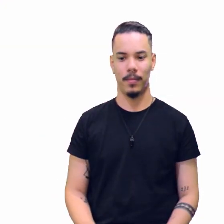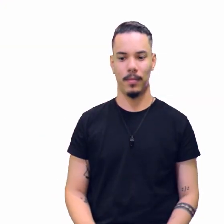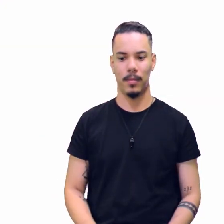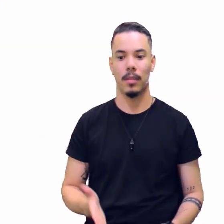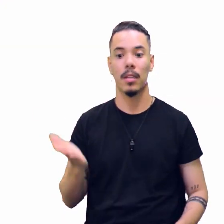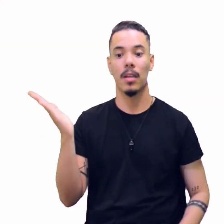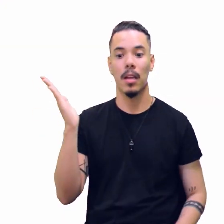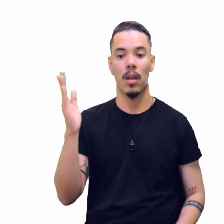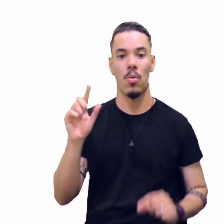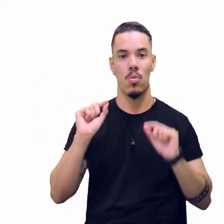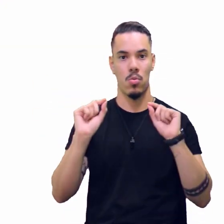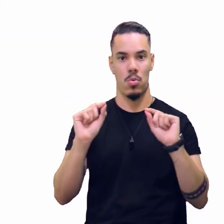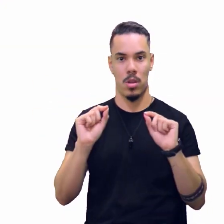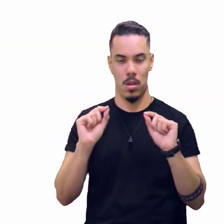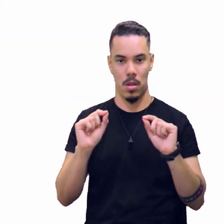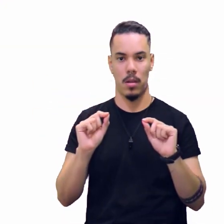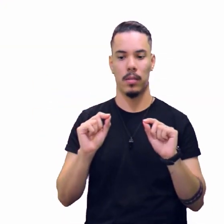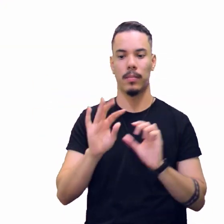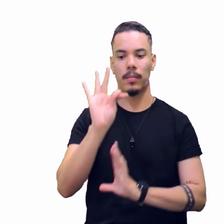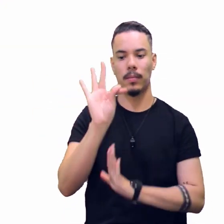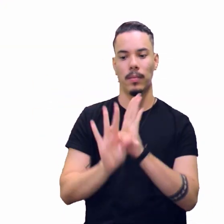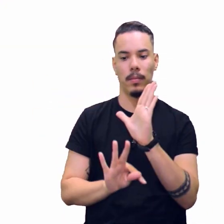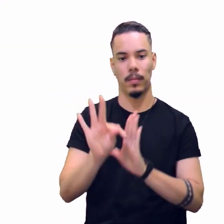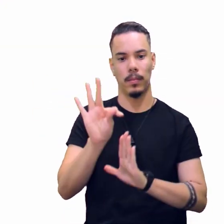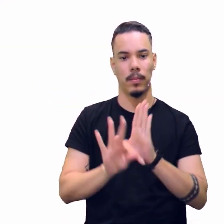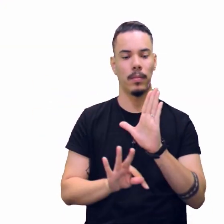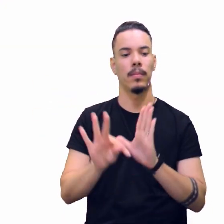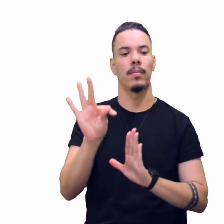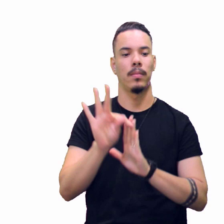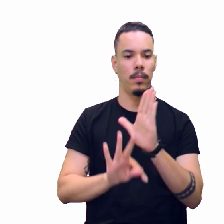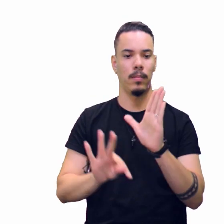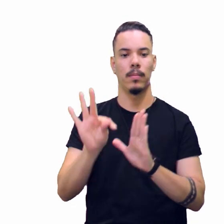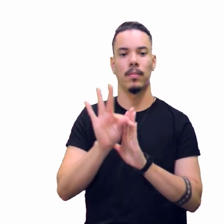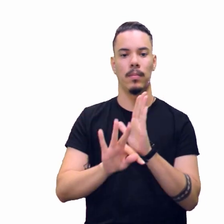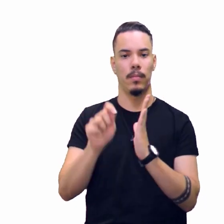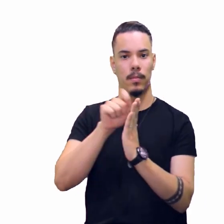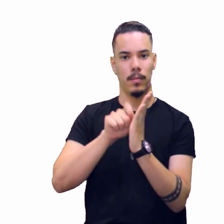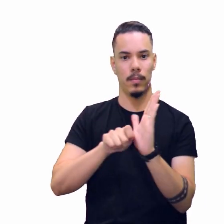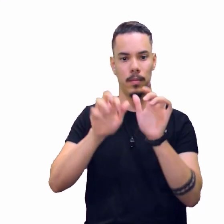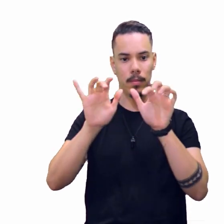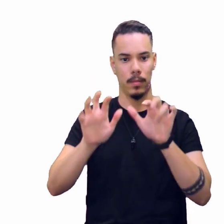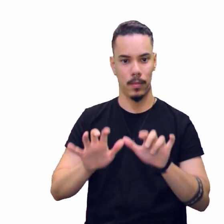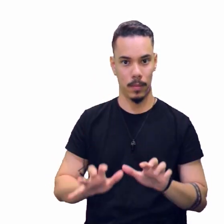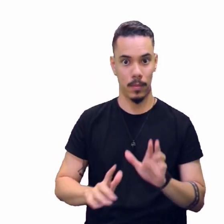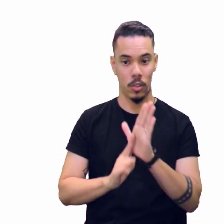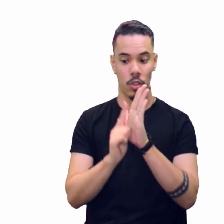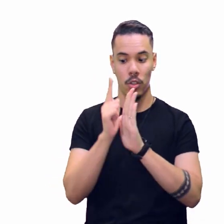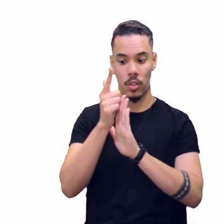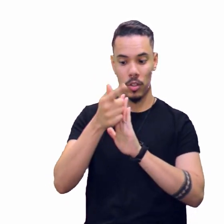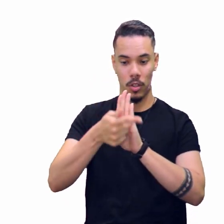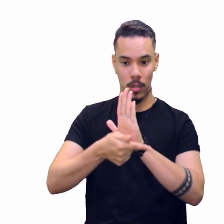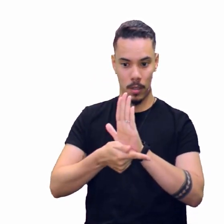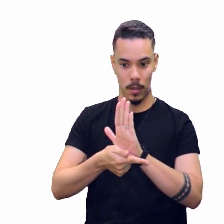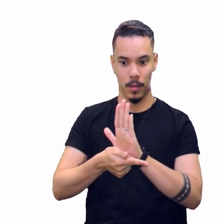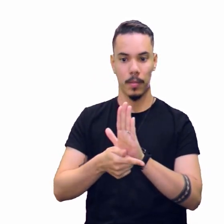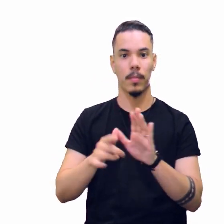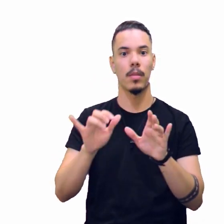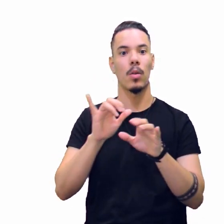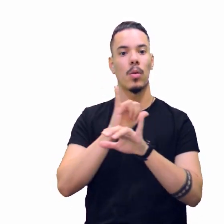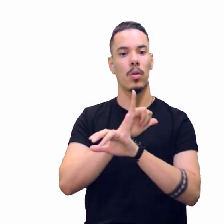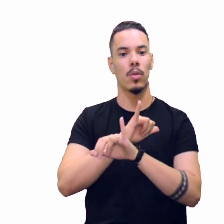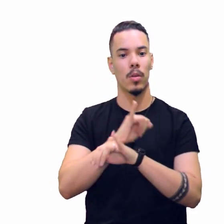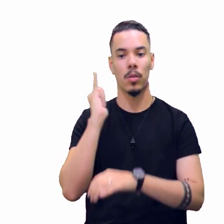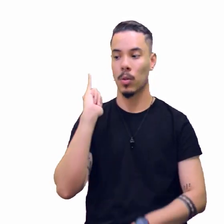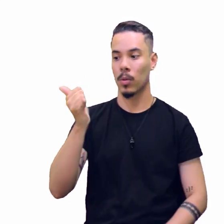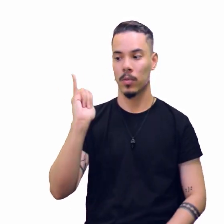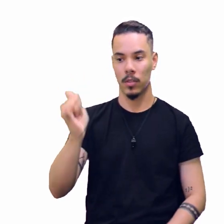aqui, né, produção textual, né? Vamos trabalhar com gêneros textuais, Notícia e